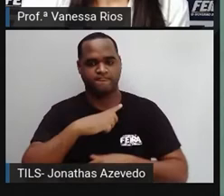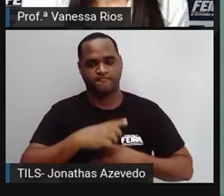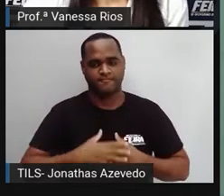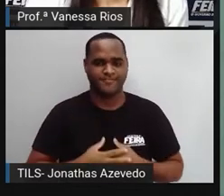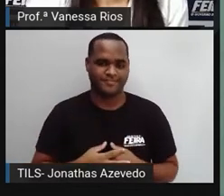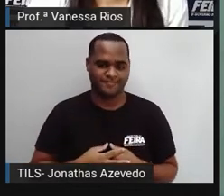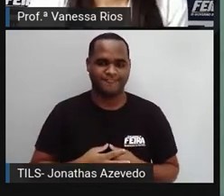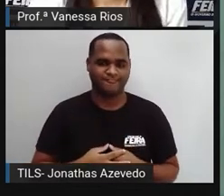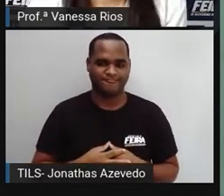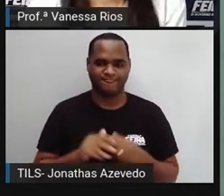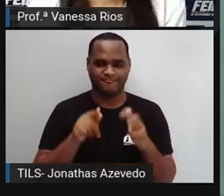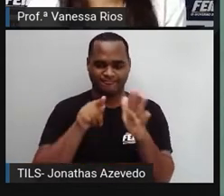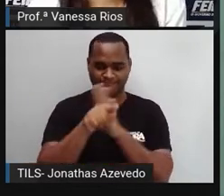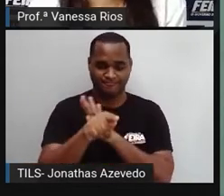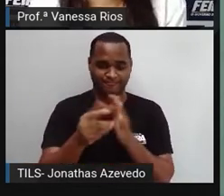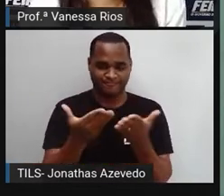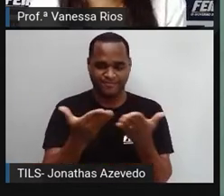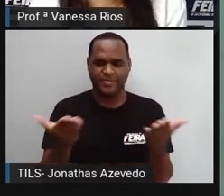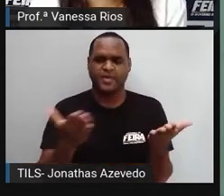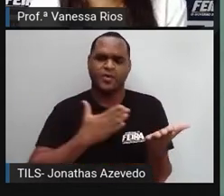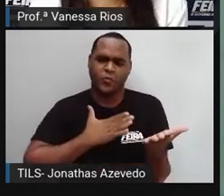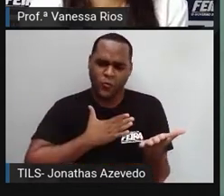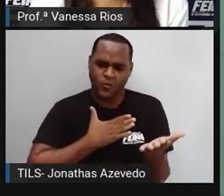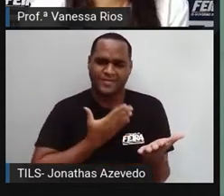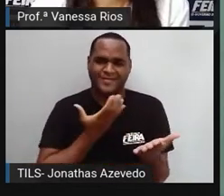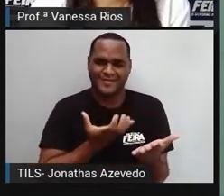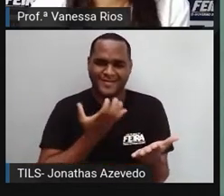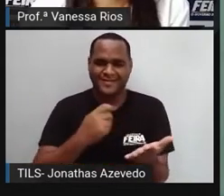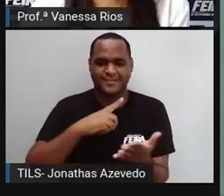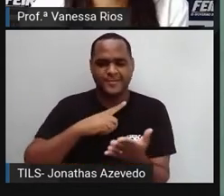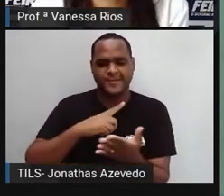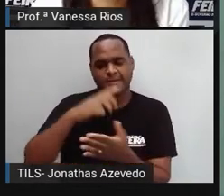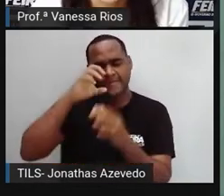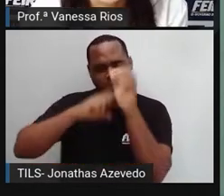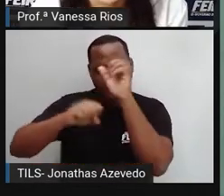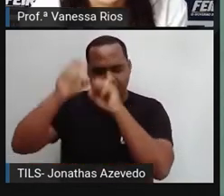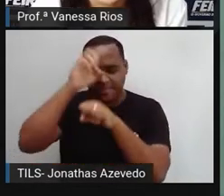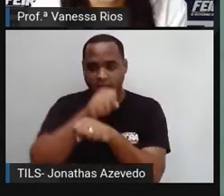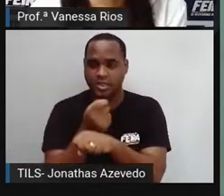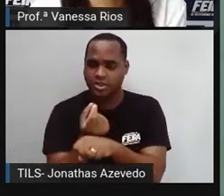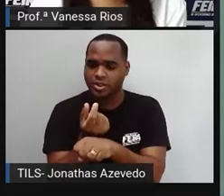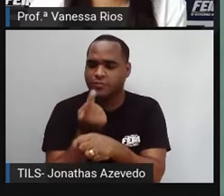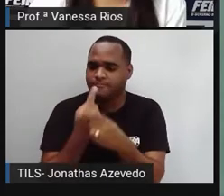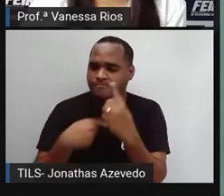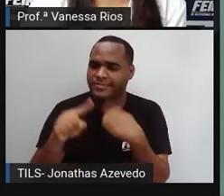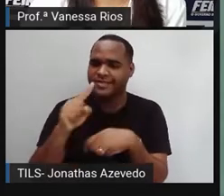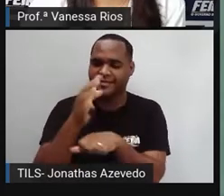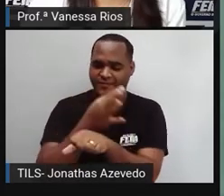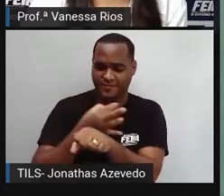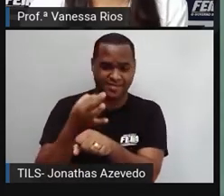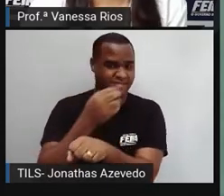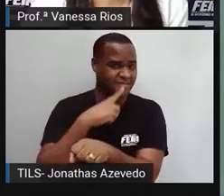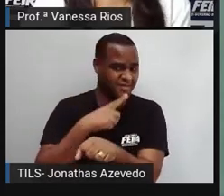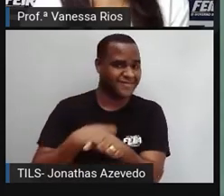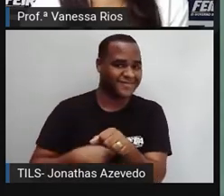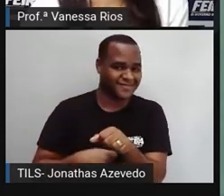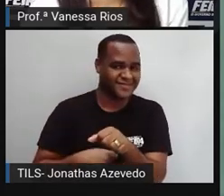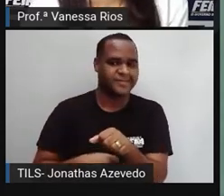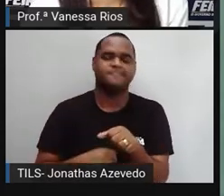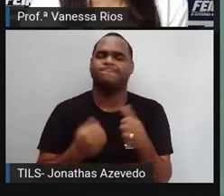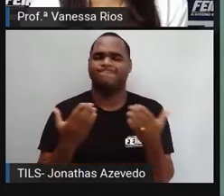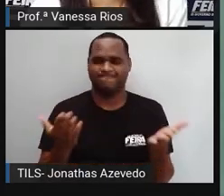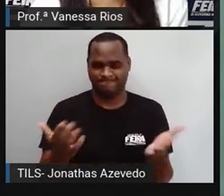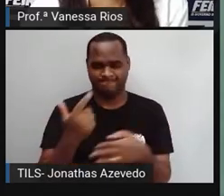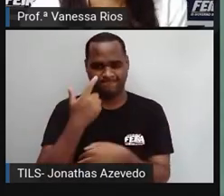E aí, você gostaria de aprender a ganhar dinheiro nas férias? Hum, olha isso. Quando a gente